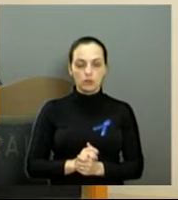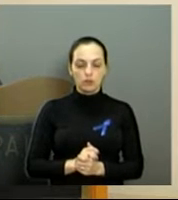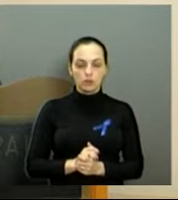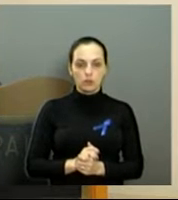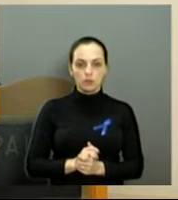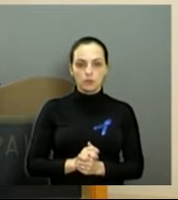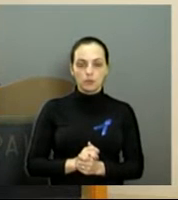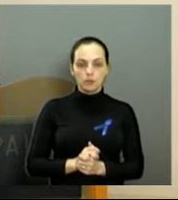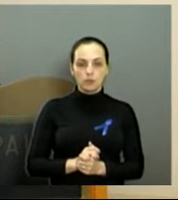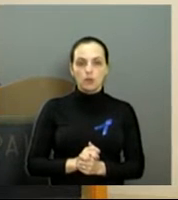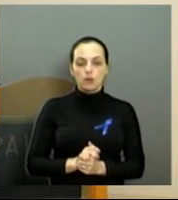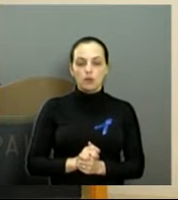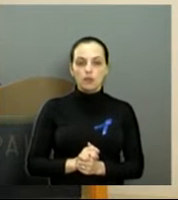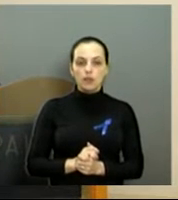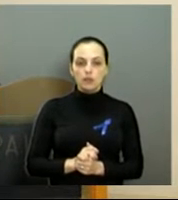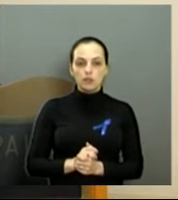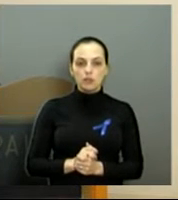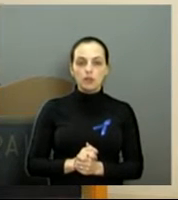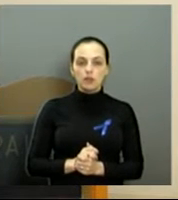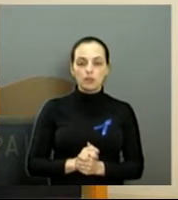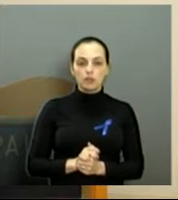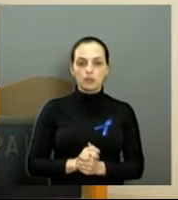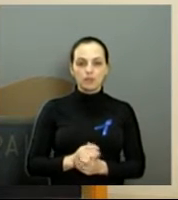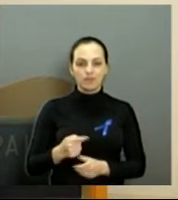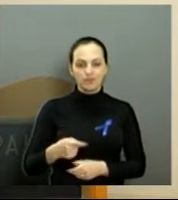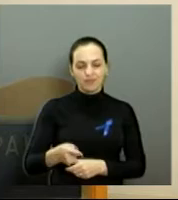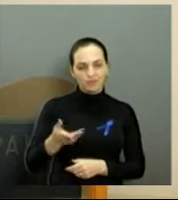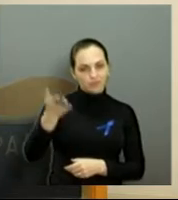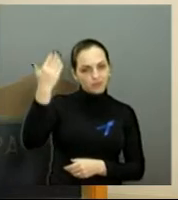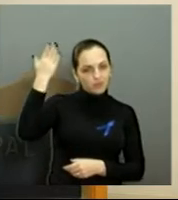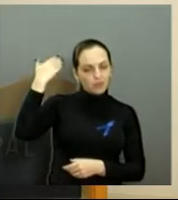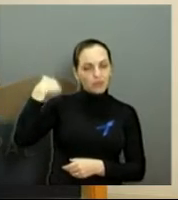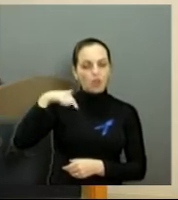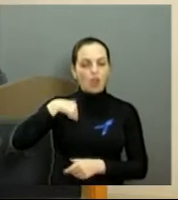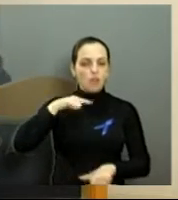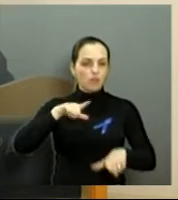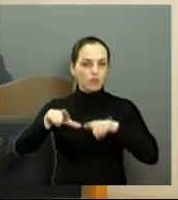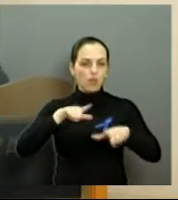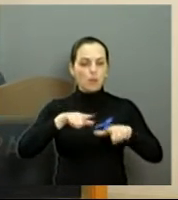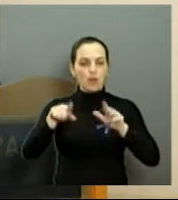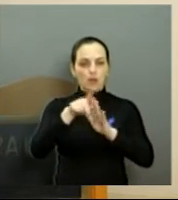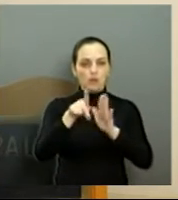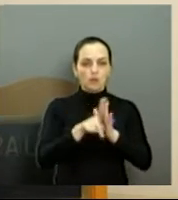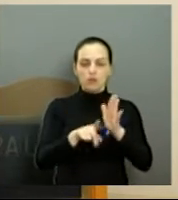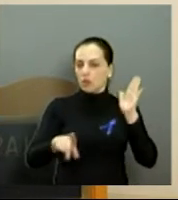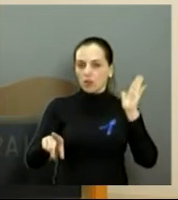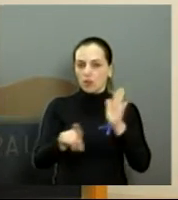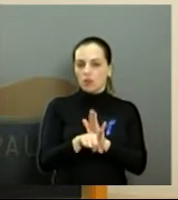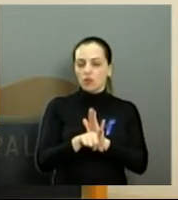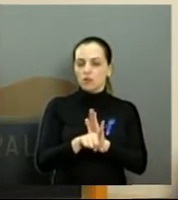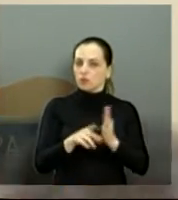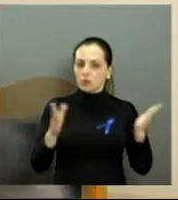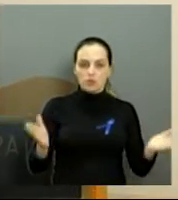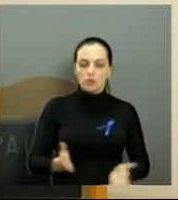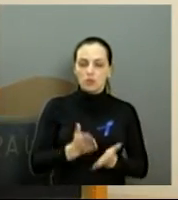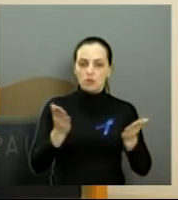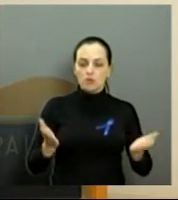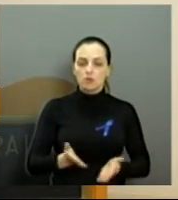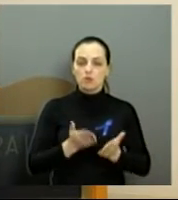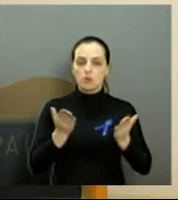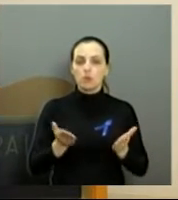Durante as últimas semanas, tenho trabalhado muito no projeto de lei de incentivo à prática de primeiros socorros.